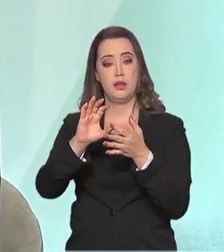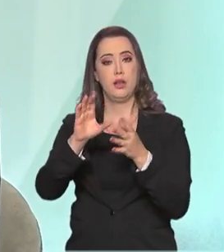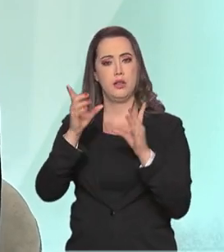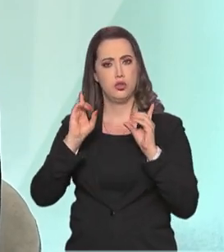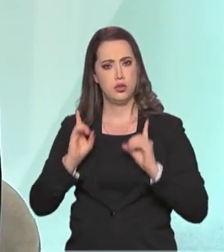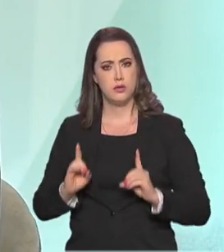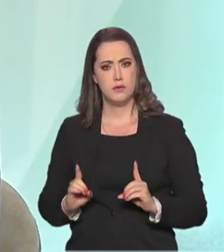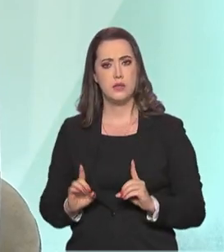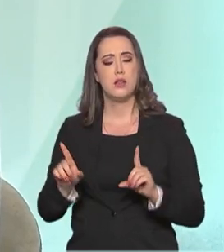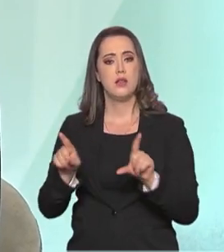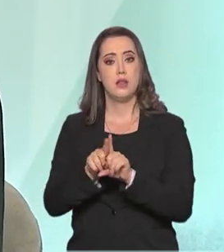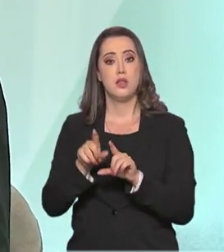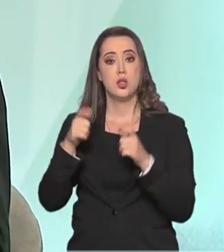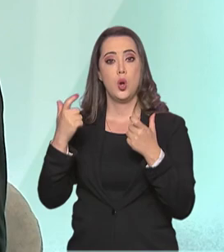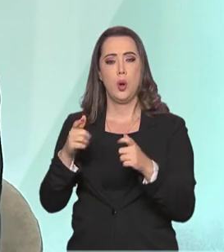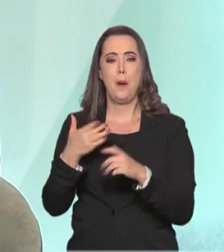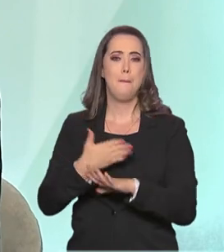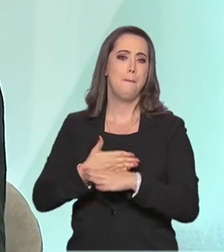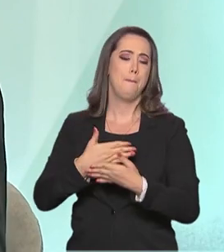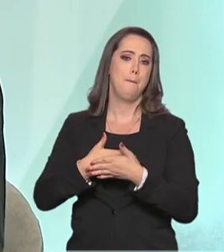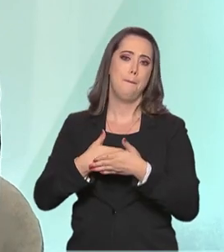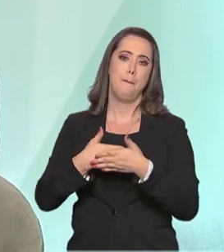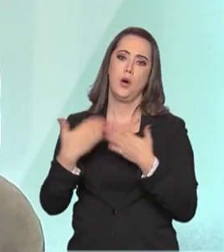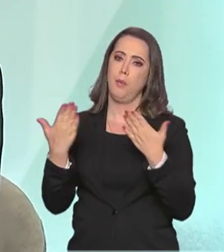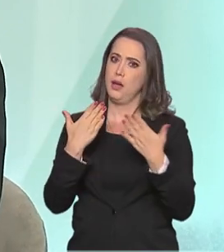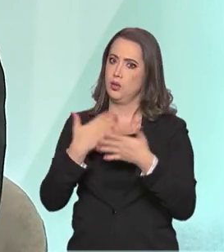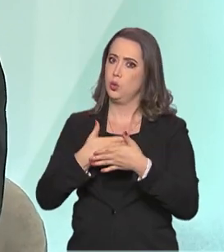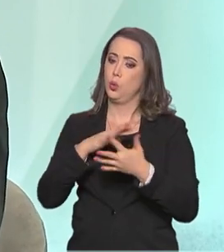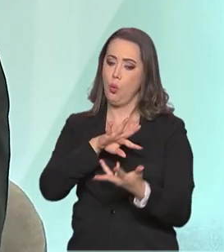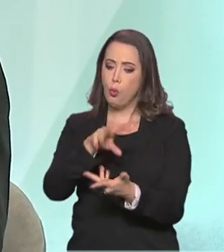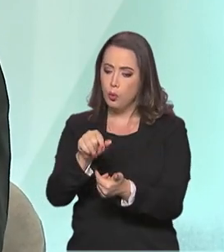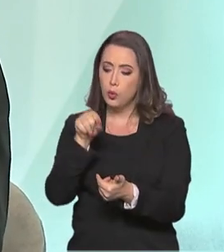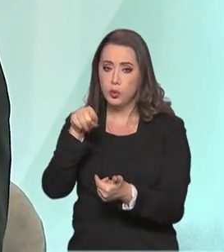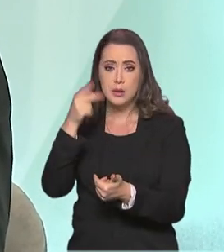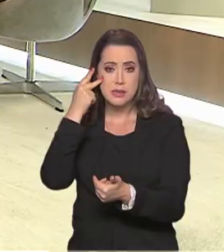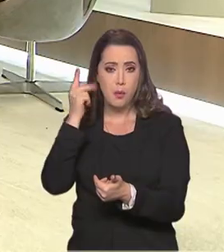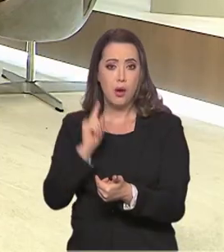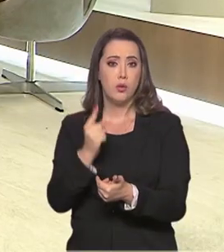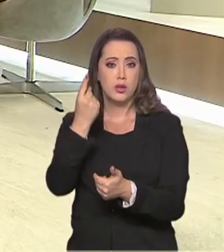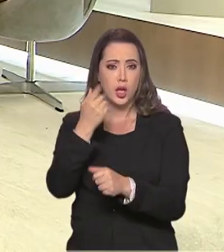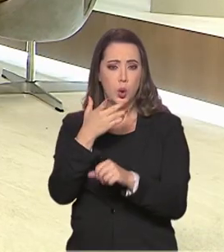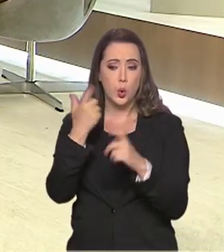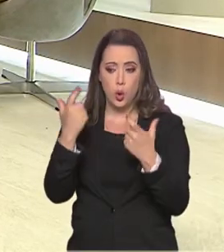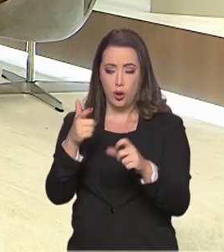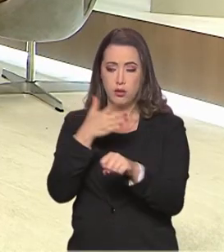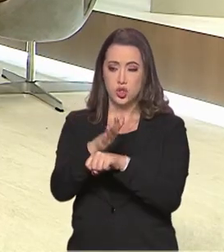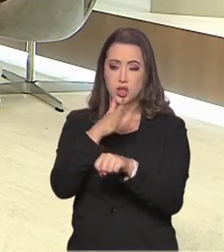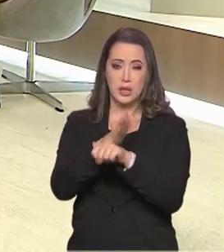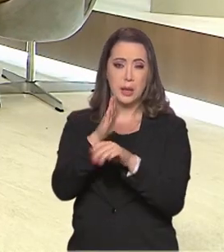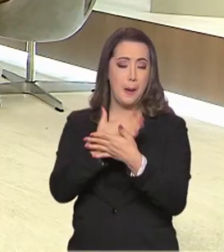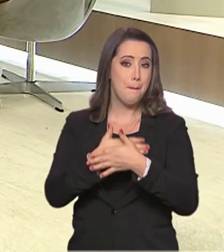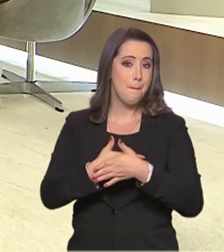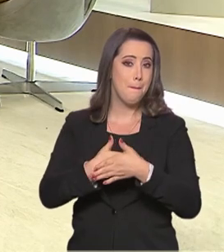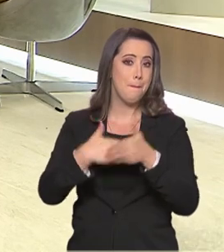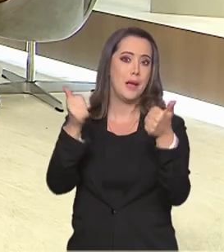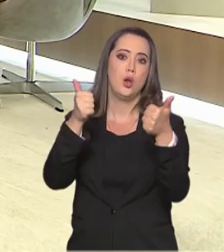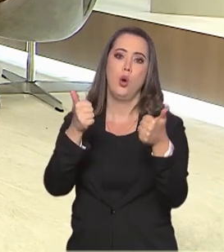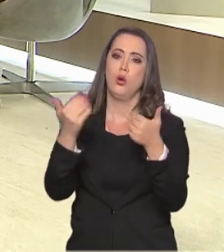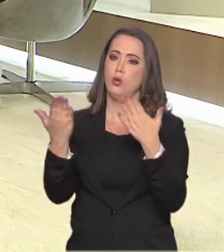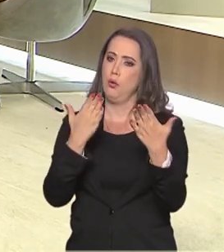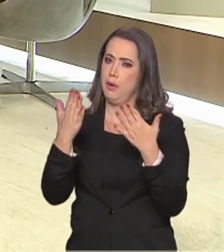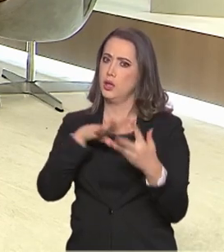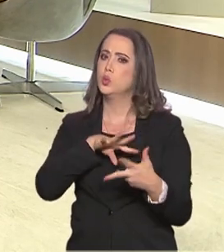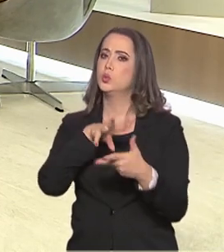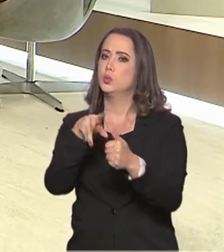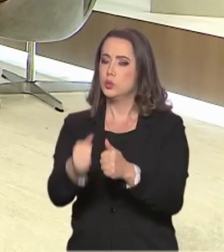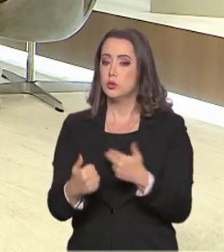está em São Paulo, também construído com financiamento de verba federal e hoje a gente tem